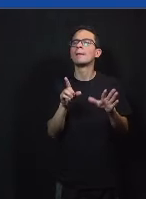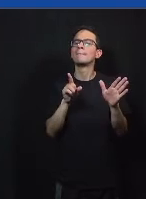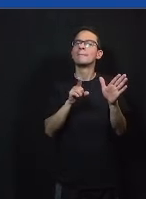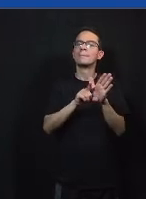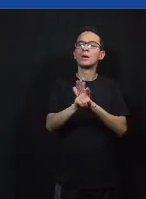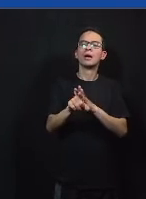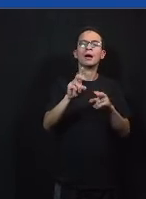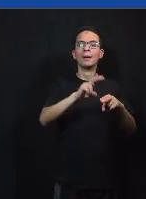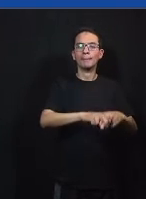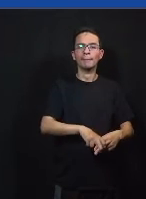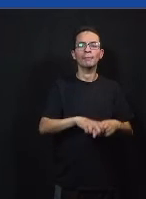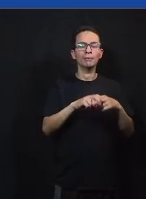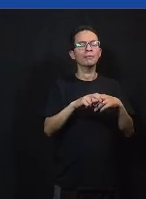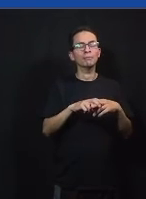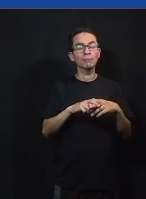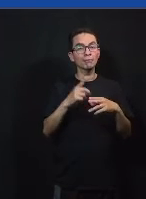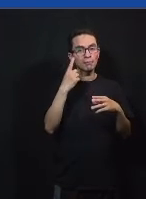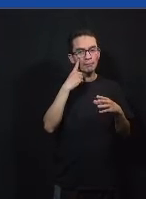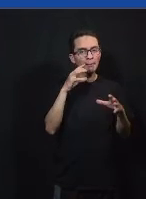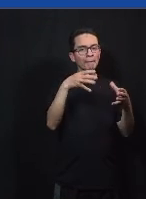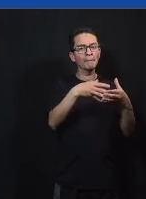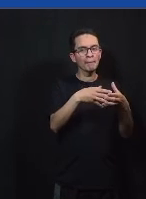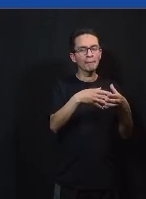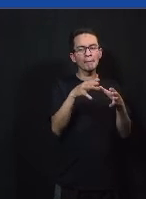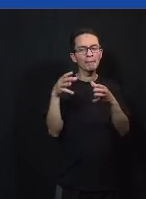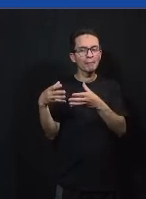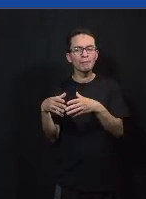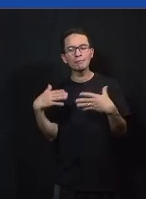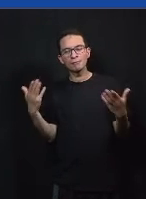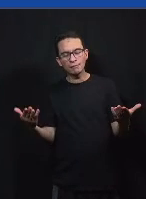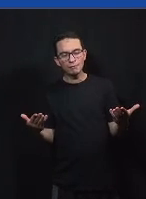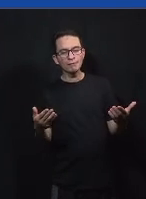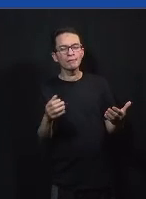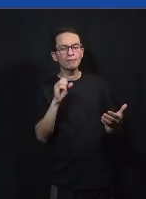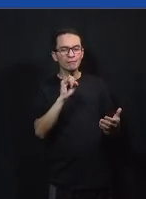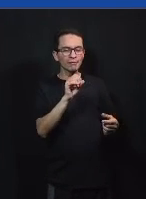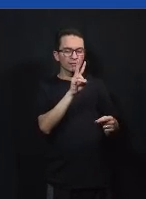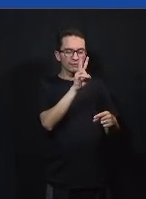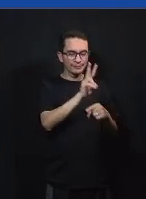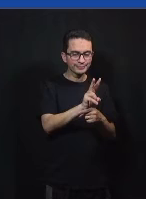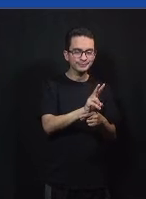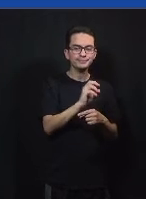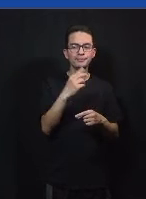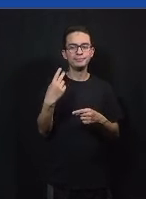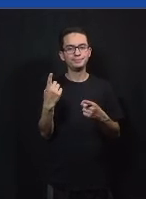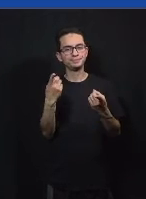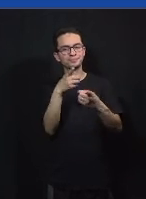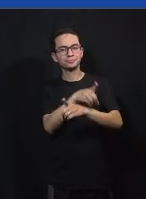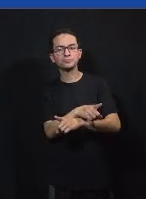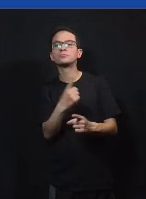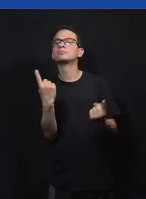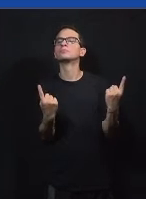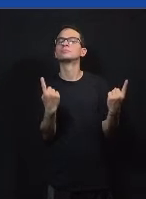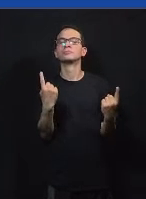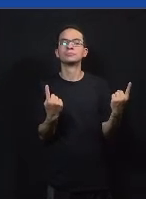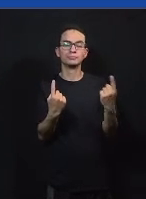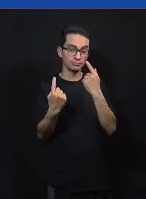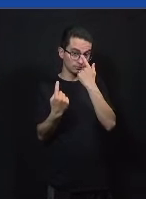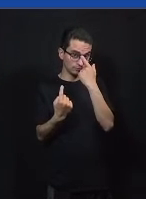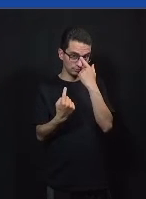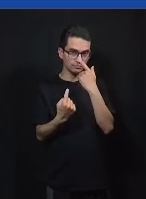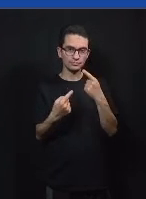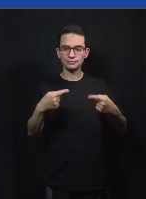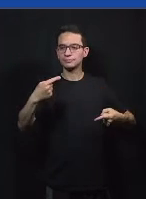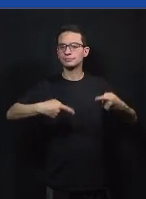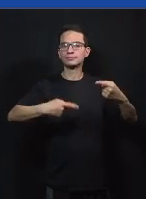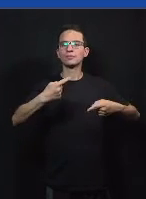vocês acham que Vitória ou Wesley o time de defesa ou o time de oposição deveria vencer o debate o que é que vocês acharam